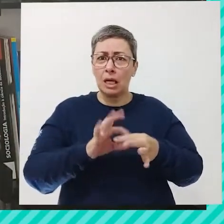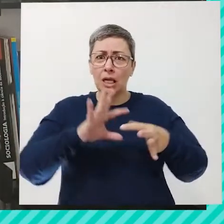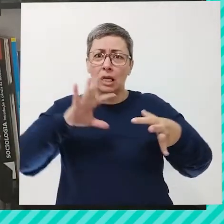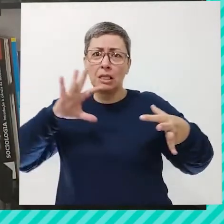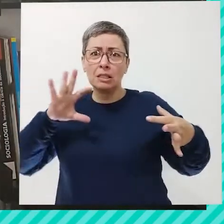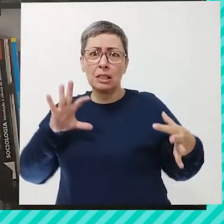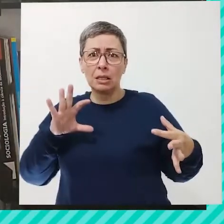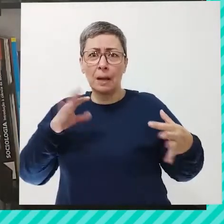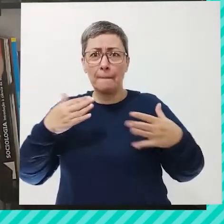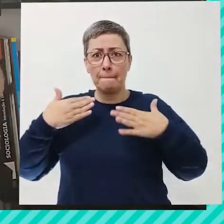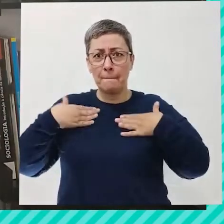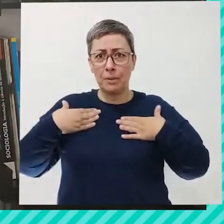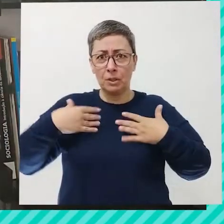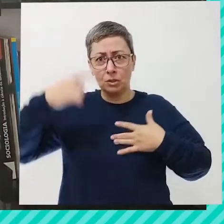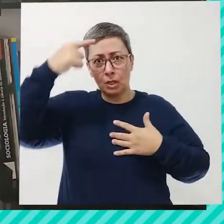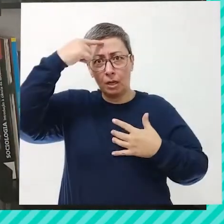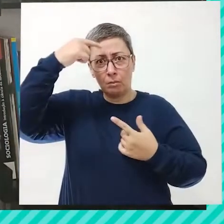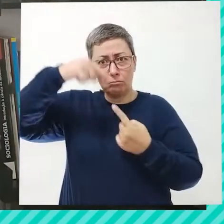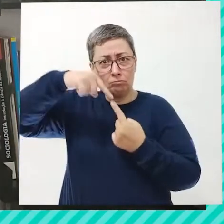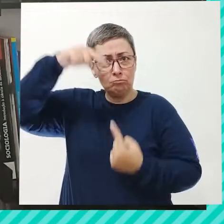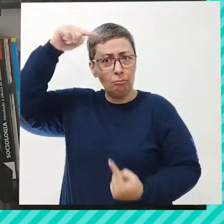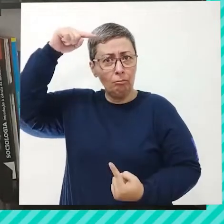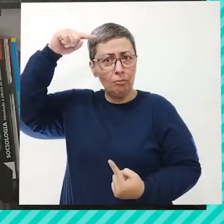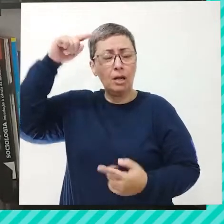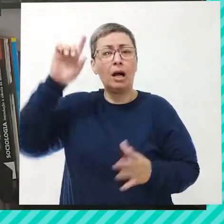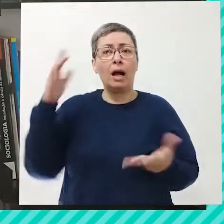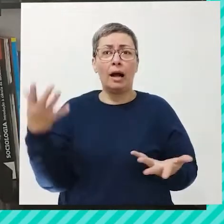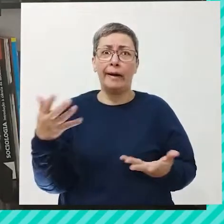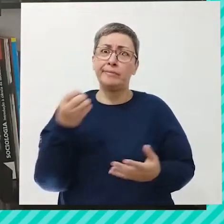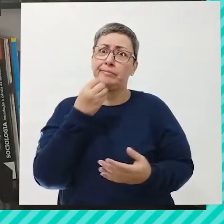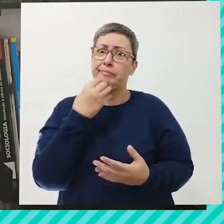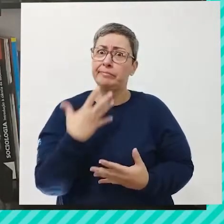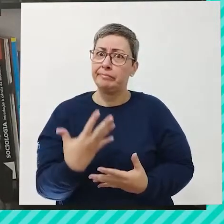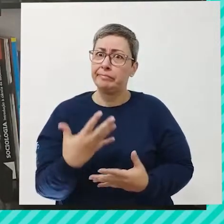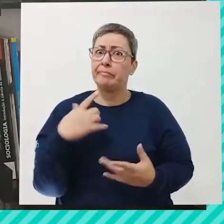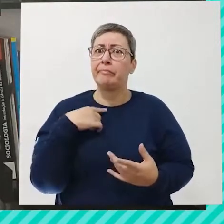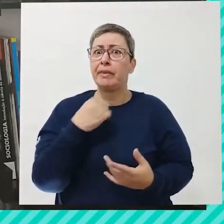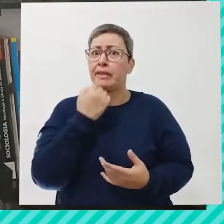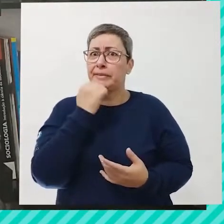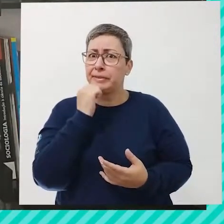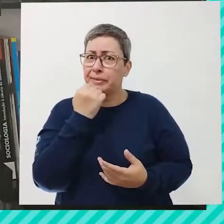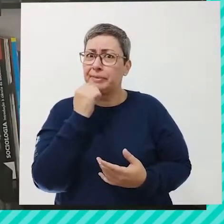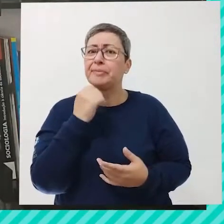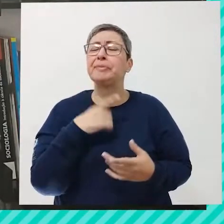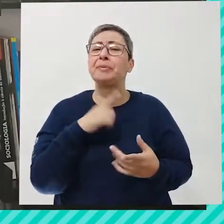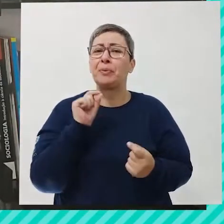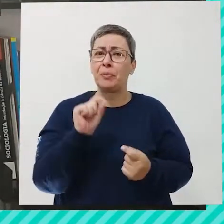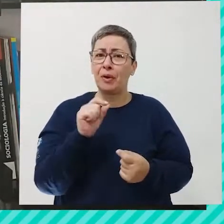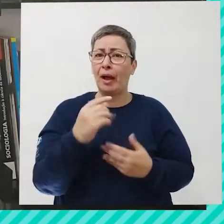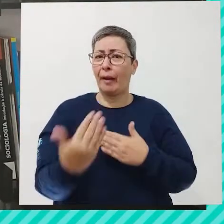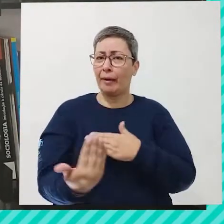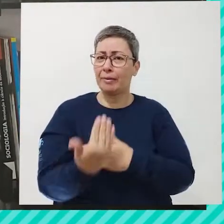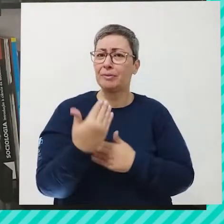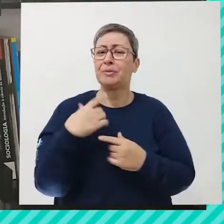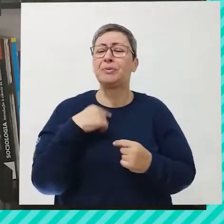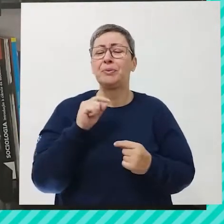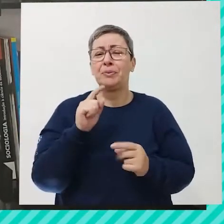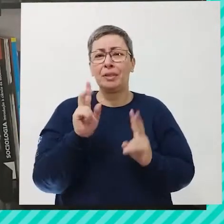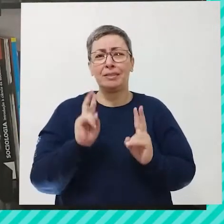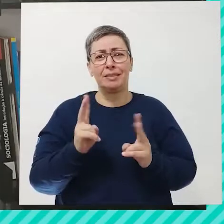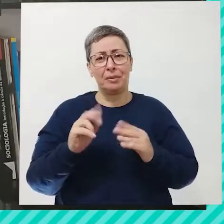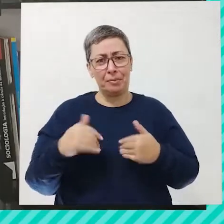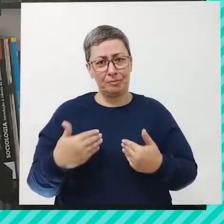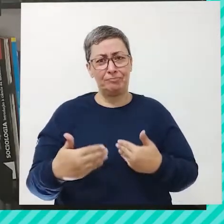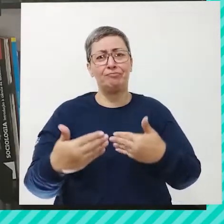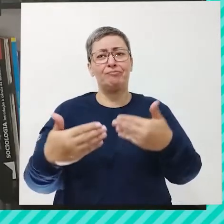corpo da mente. Ainda bem que a ciência está aí para nos ajudar a sempre